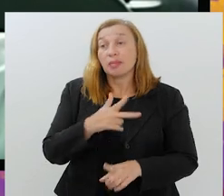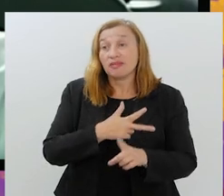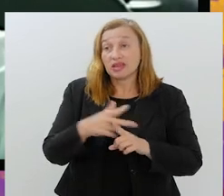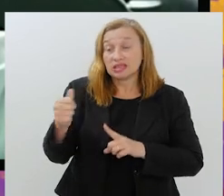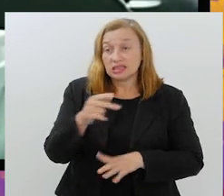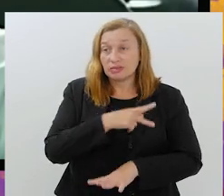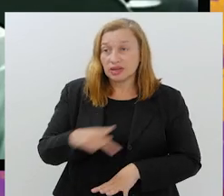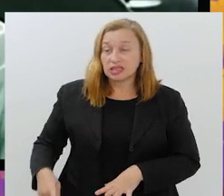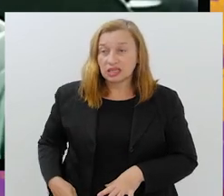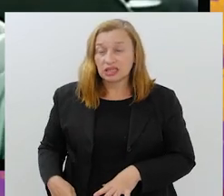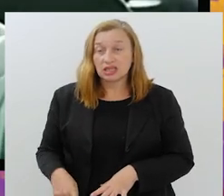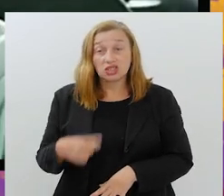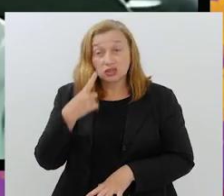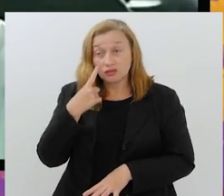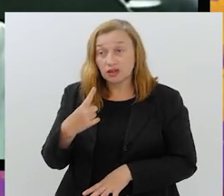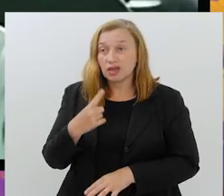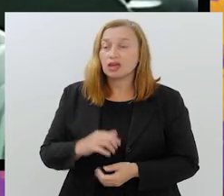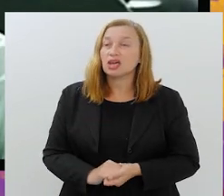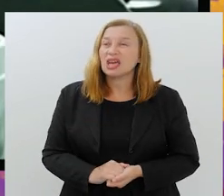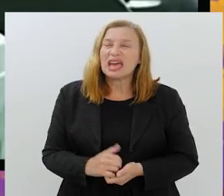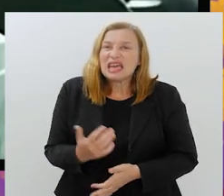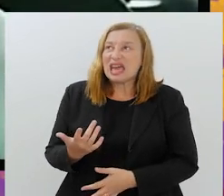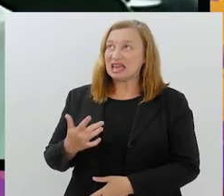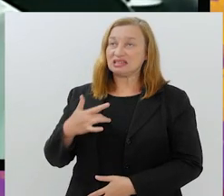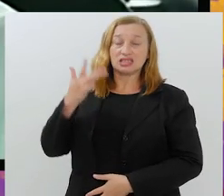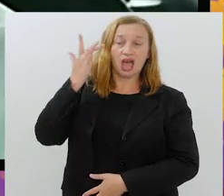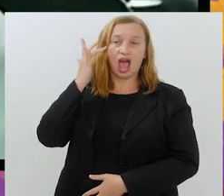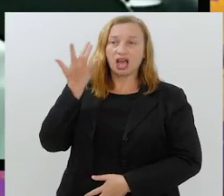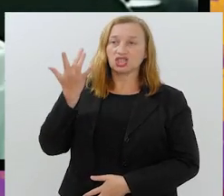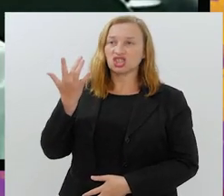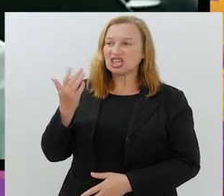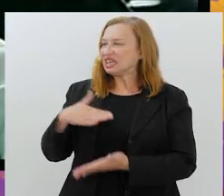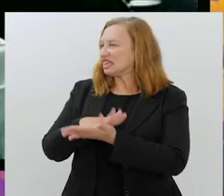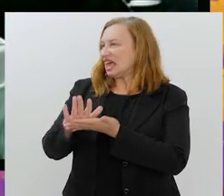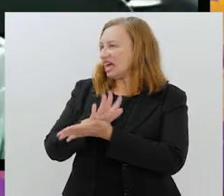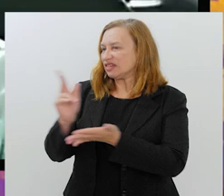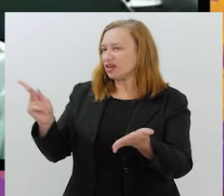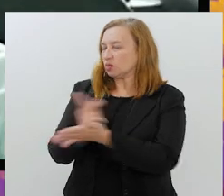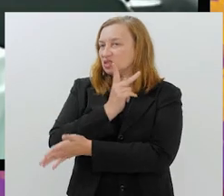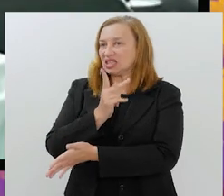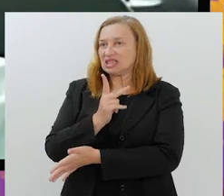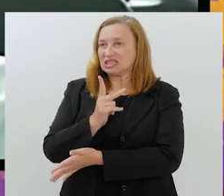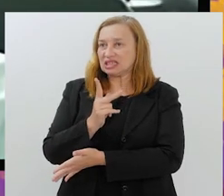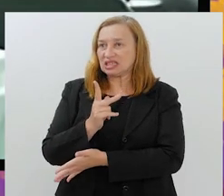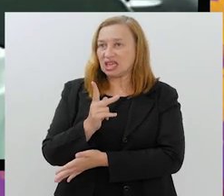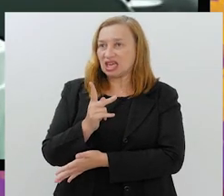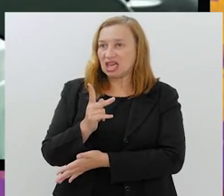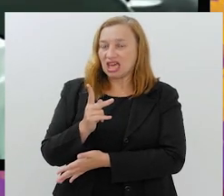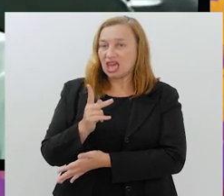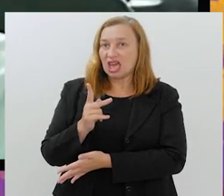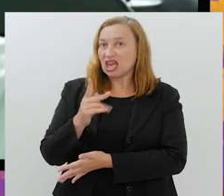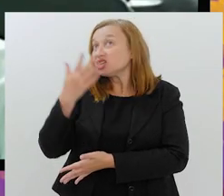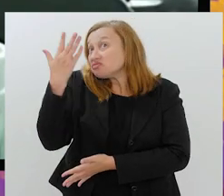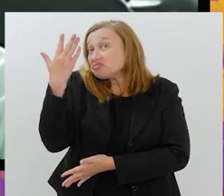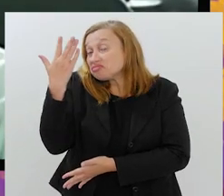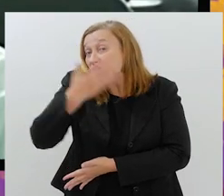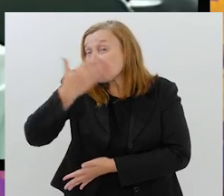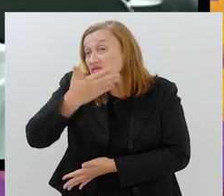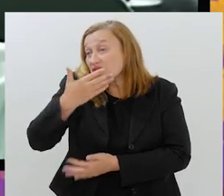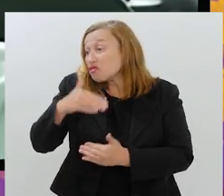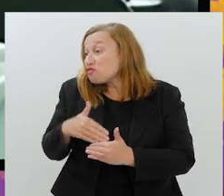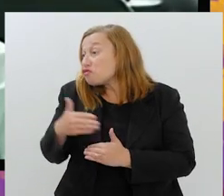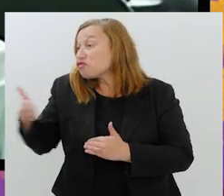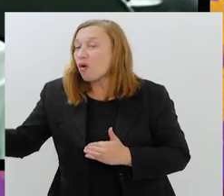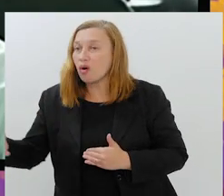é tão bem sedimentado dentro dele que ele se acha intocável, que ele acha que nada vai acontecer com ele. Ele não se vê fora do poder.